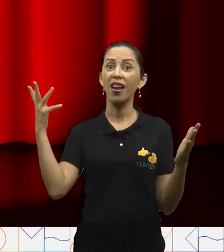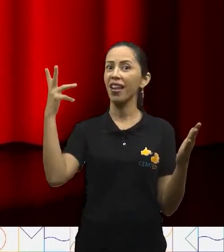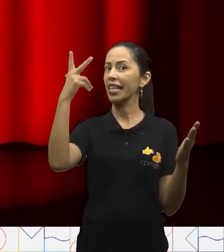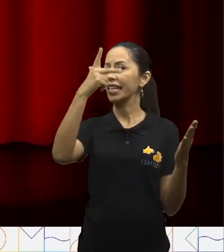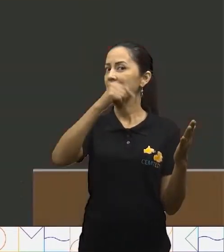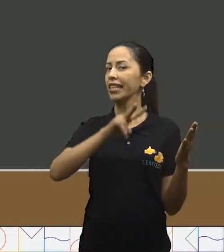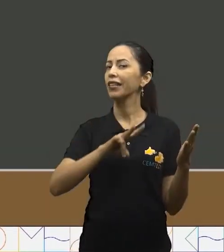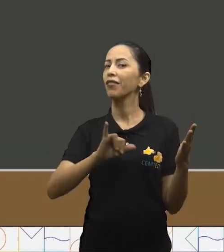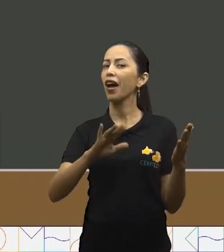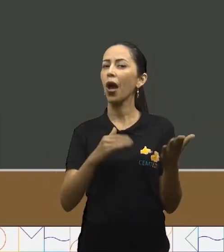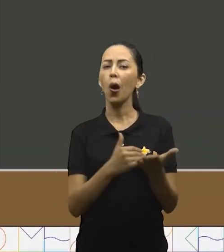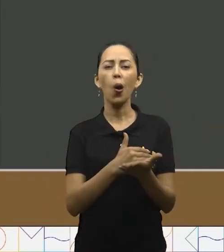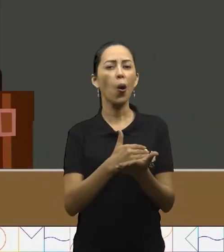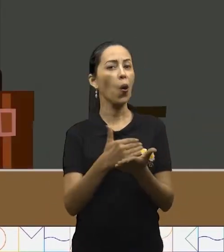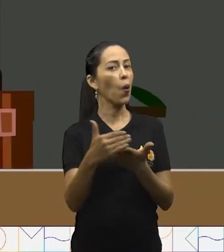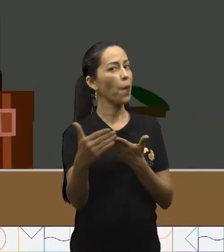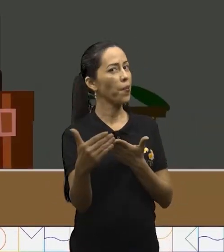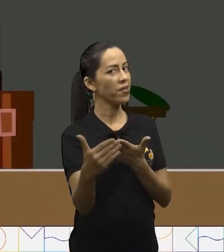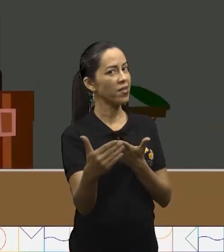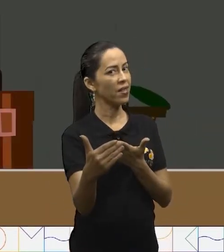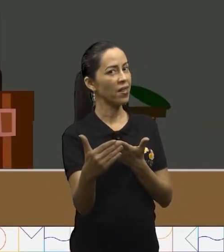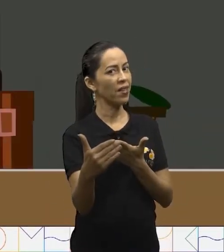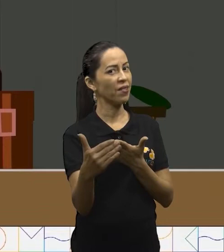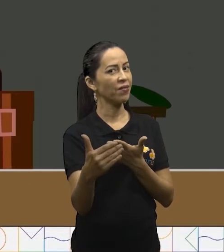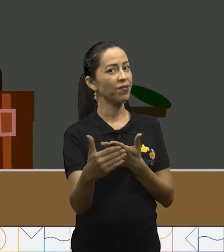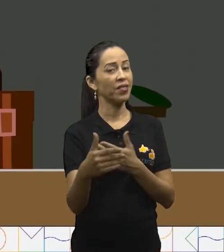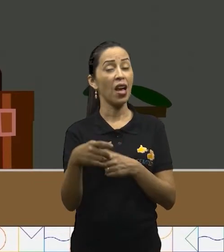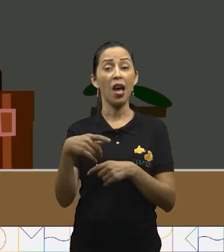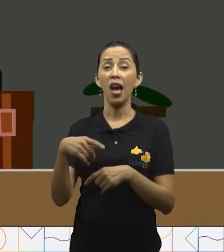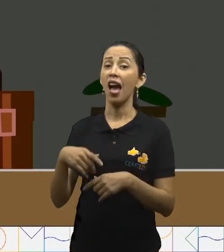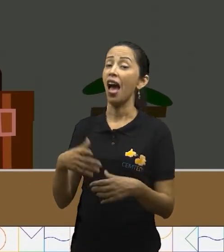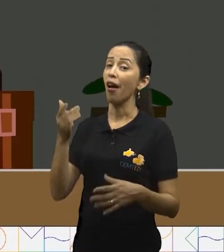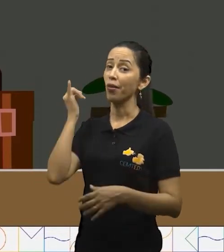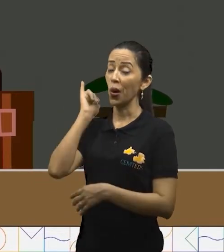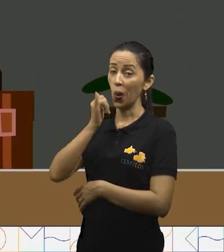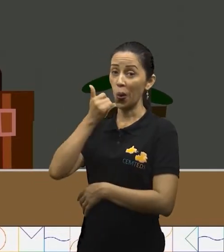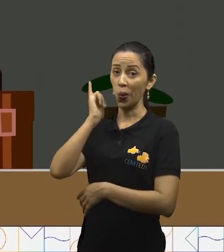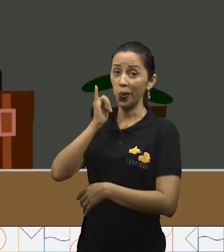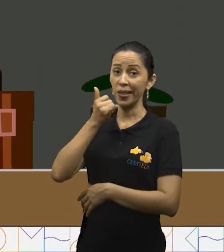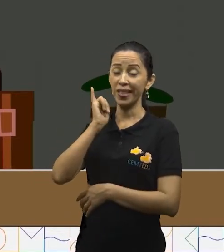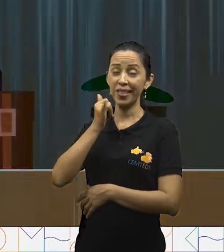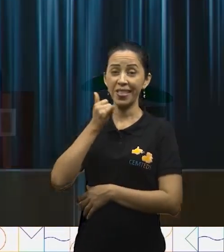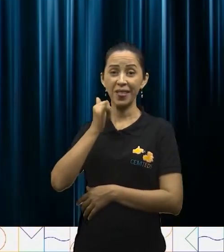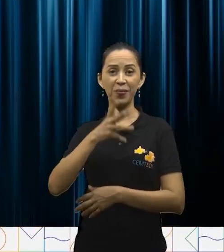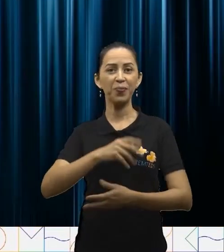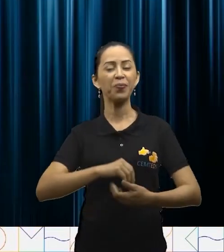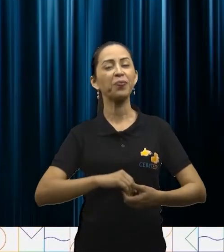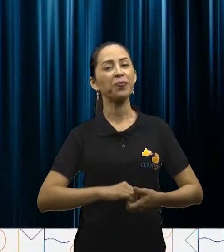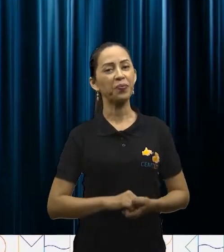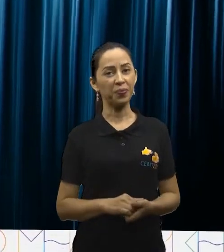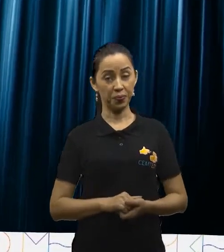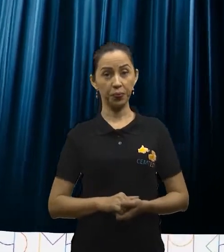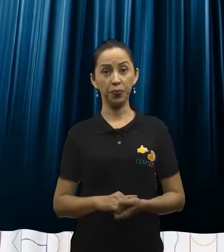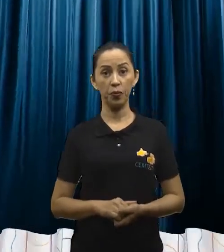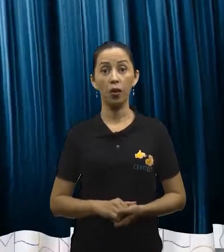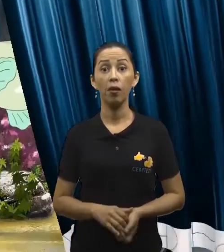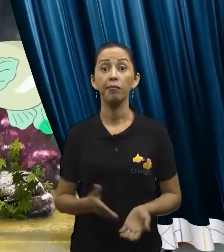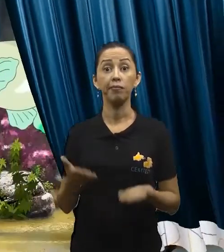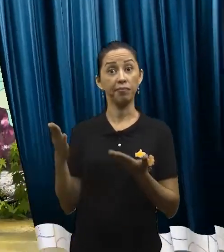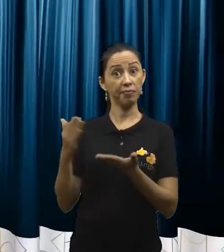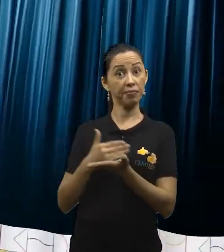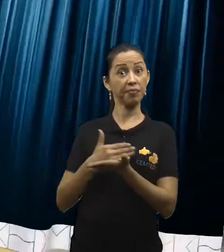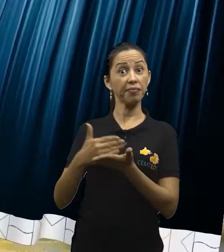começar a... Hora da contação de histórias. E ela começa assim.